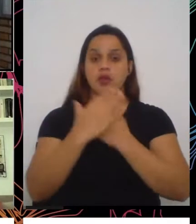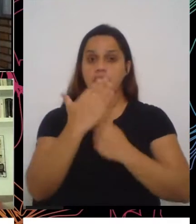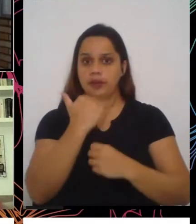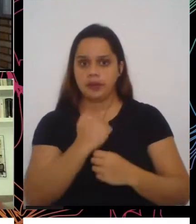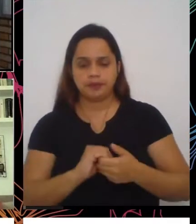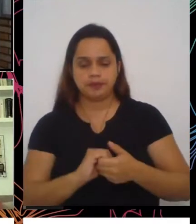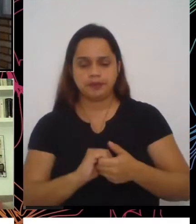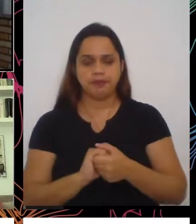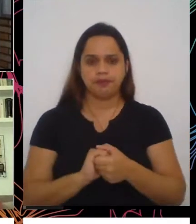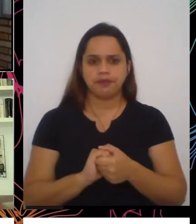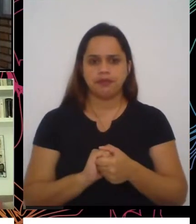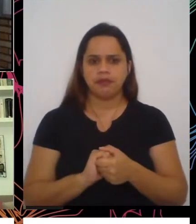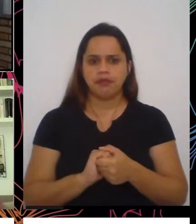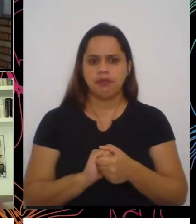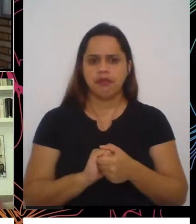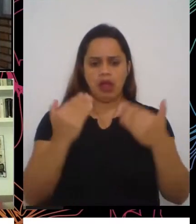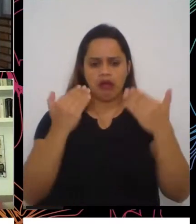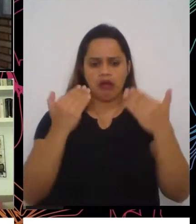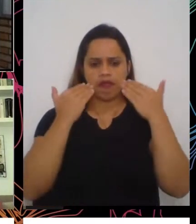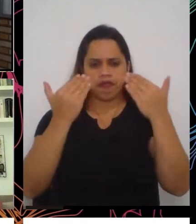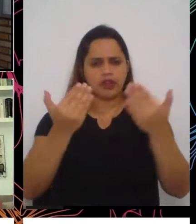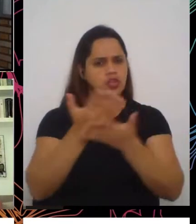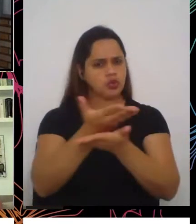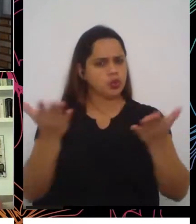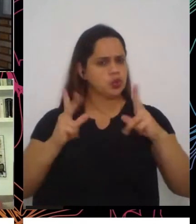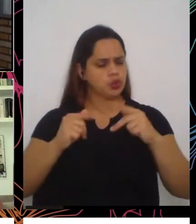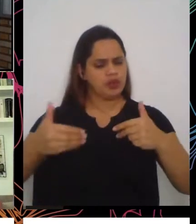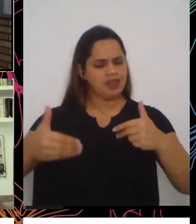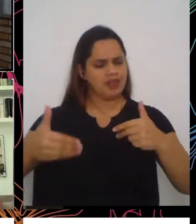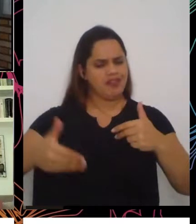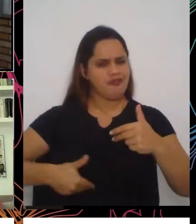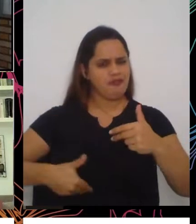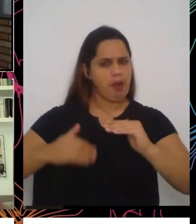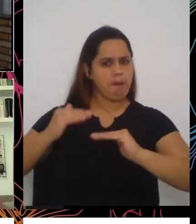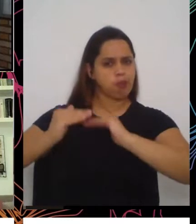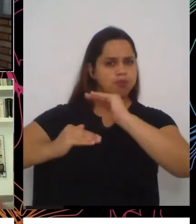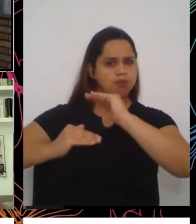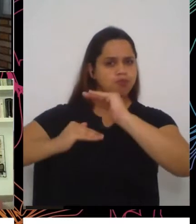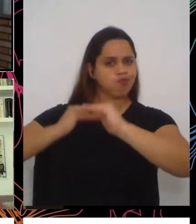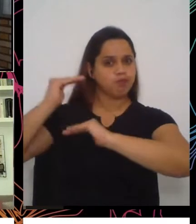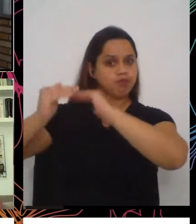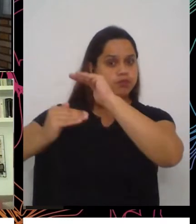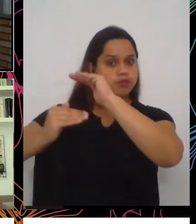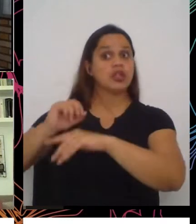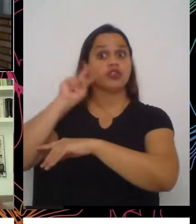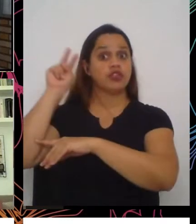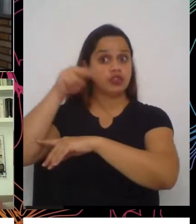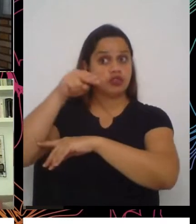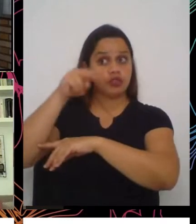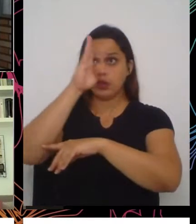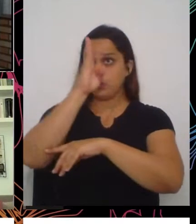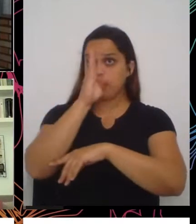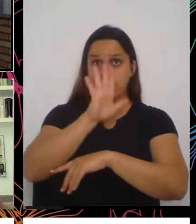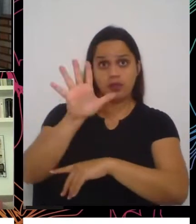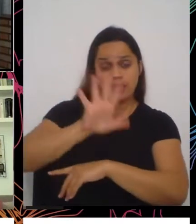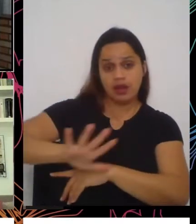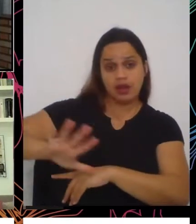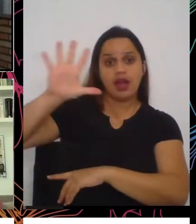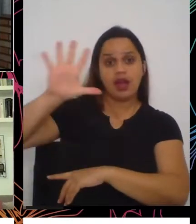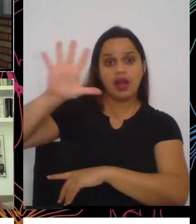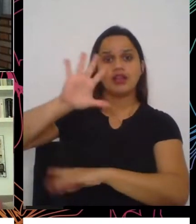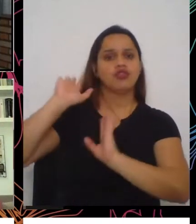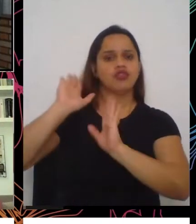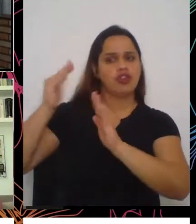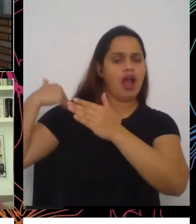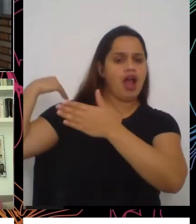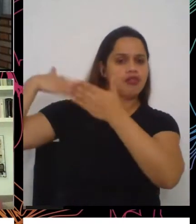Frente a essa situação de avanço da fome, isso considerando que o Brasil historicamente, né, ele soube combater